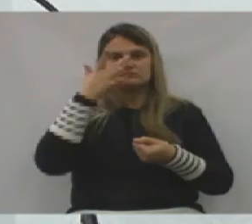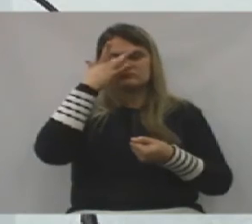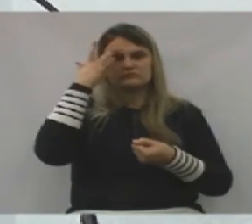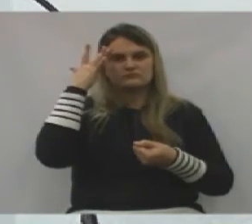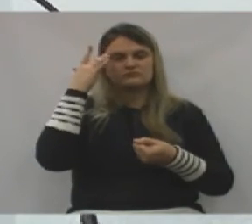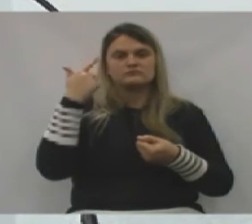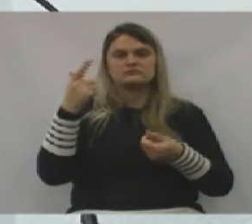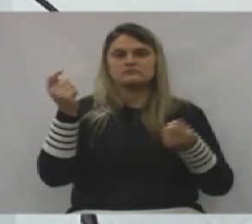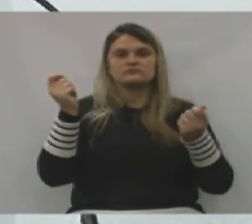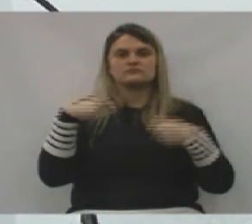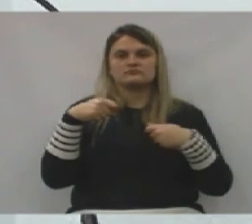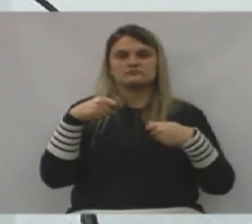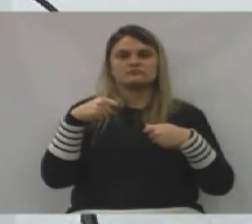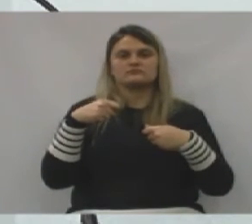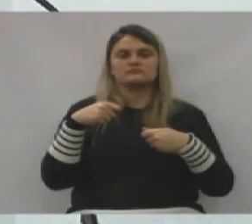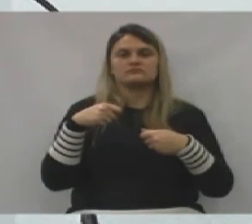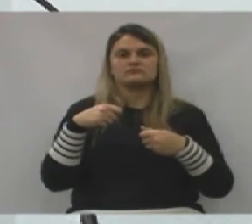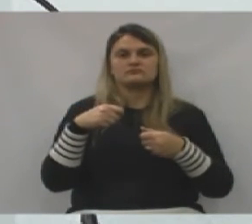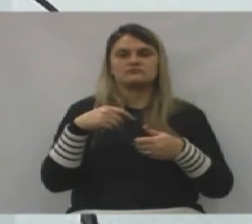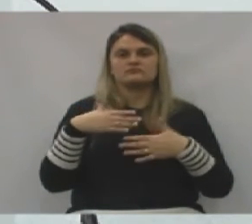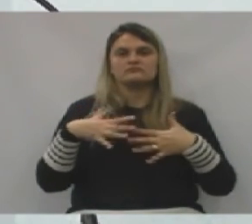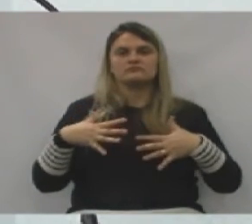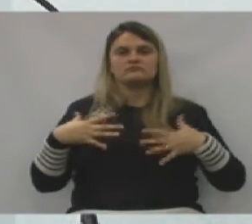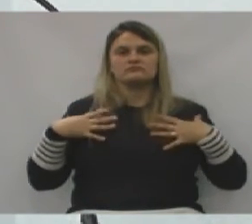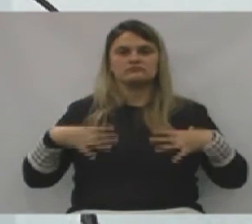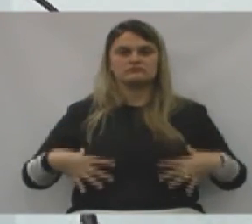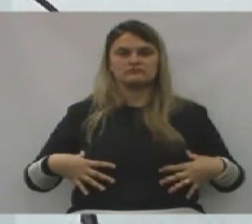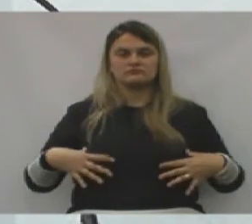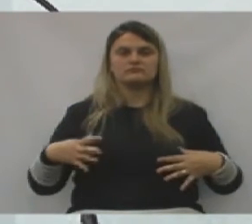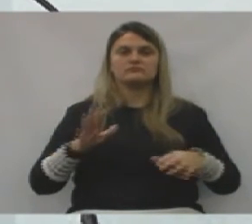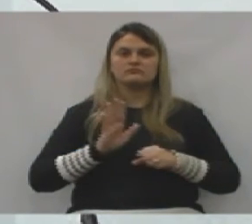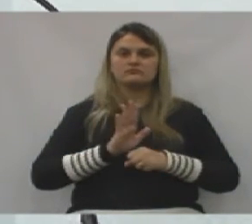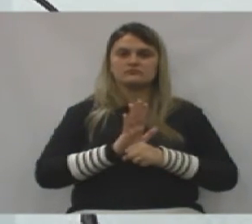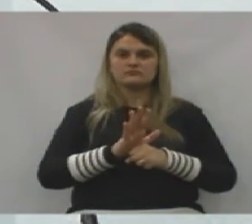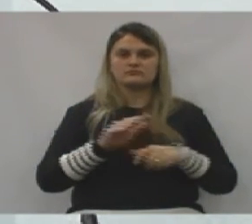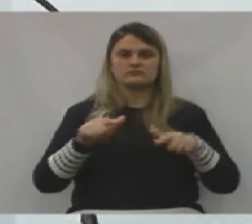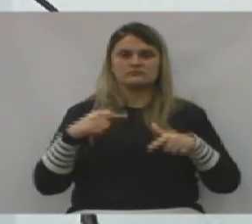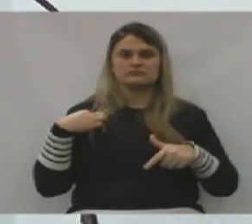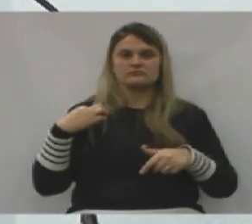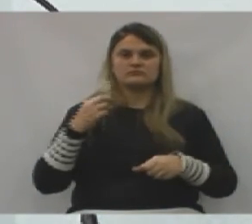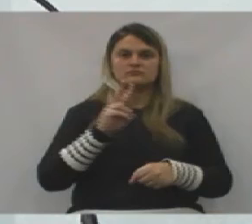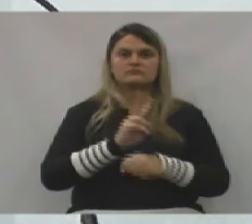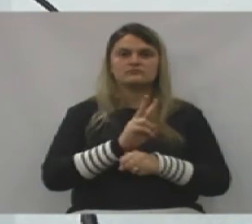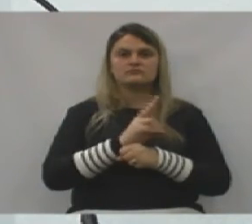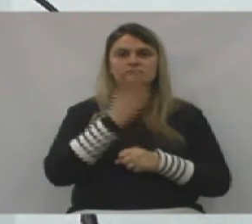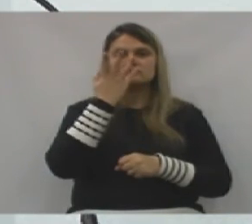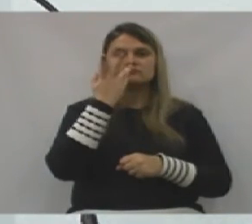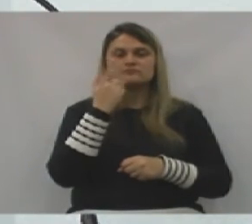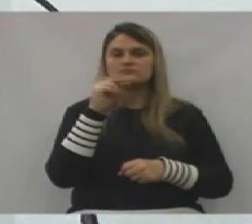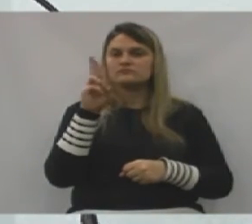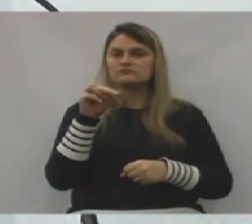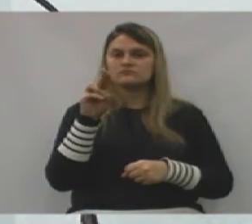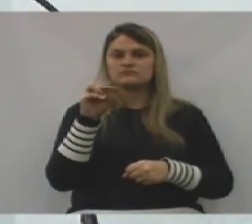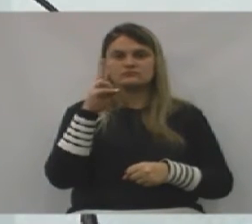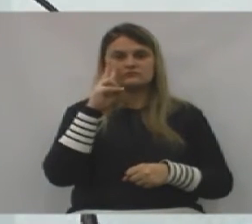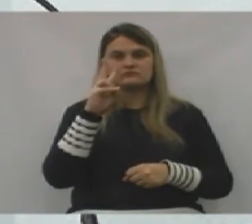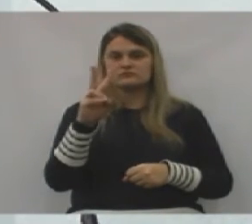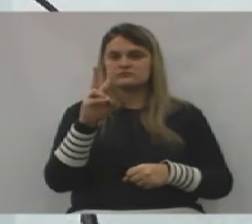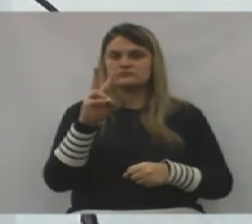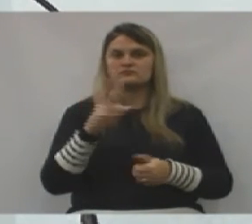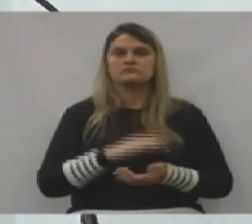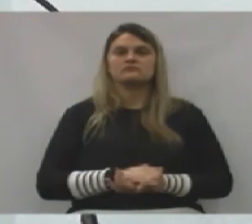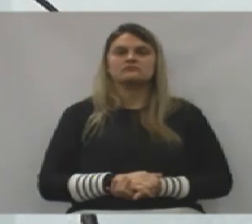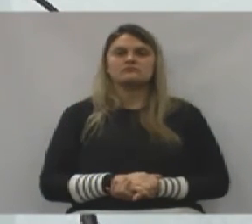que não tem possibilidade de se movimentar, cuidando de uma criança, nunca vi.